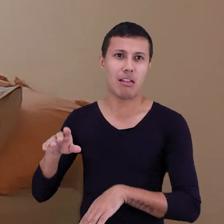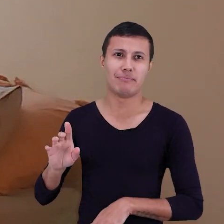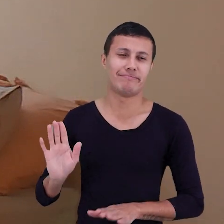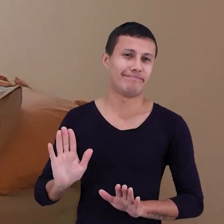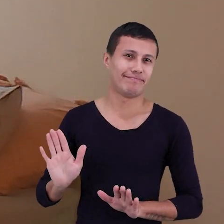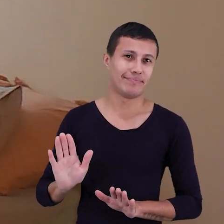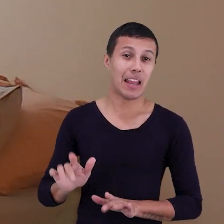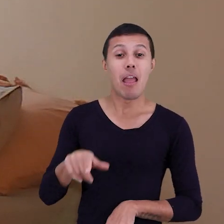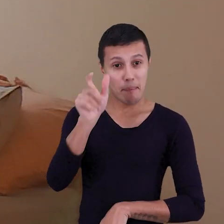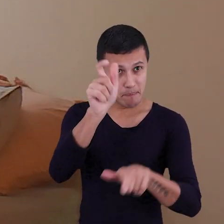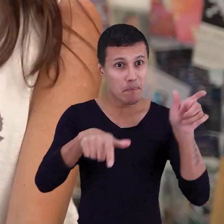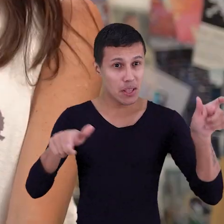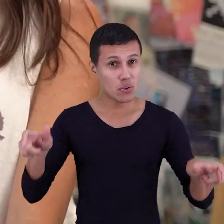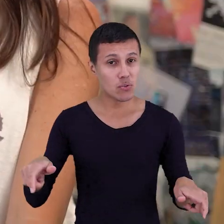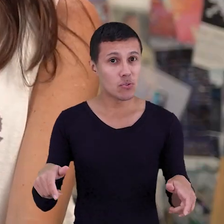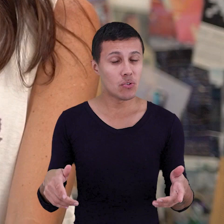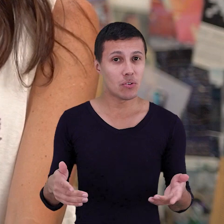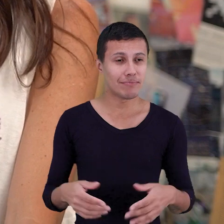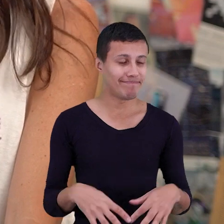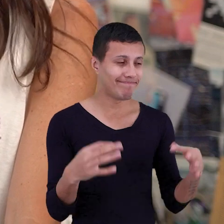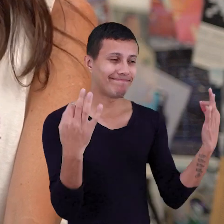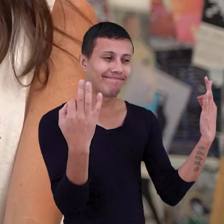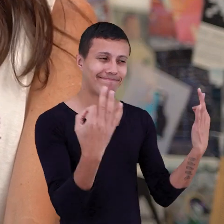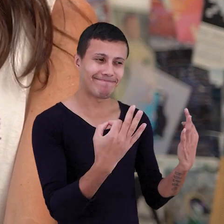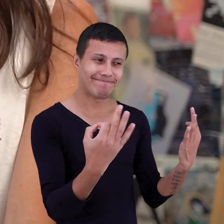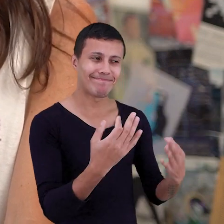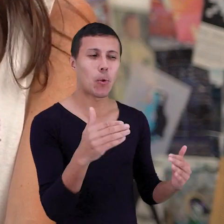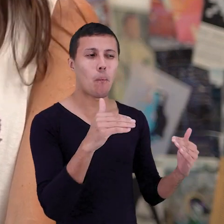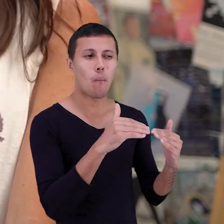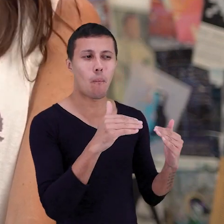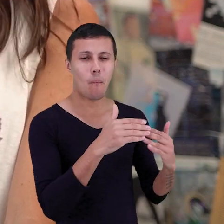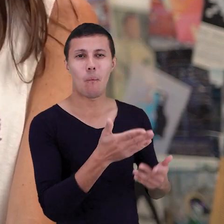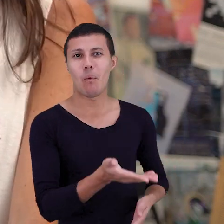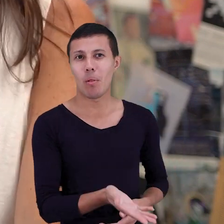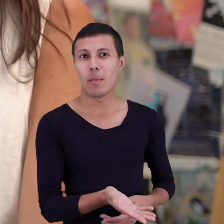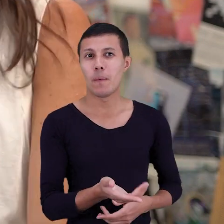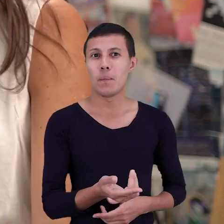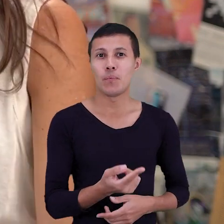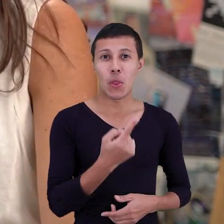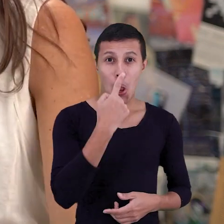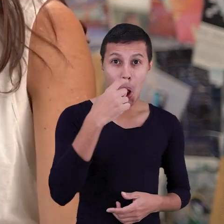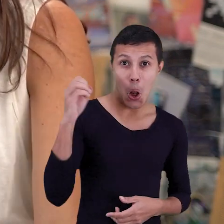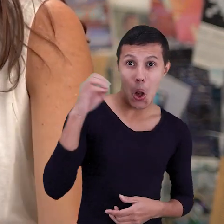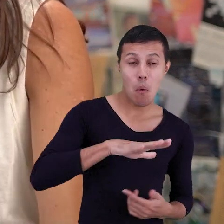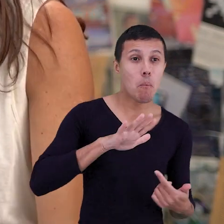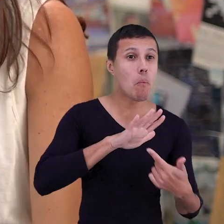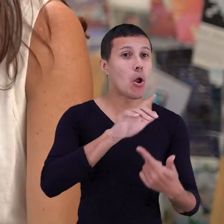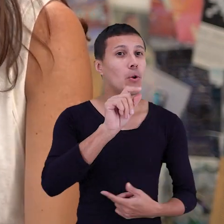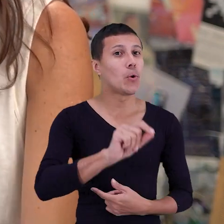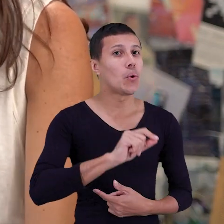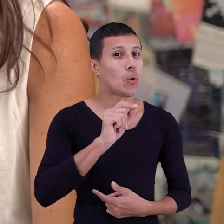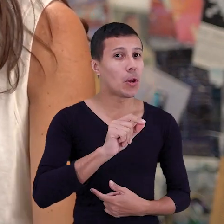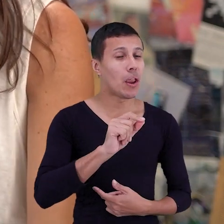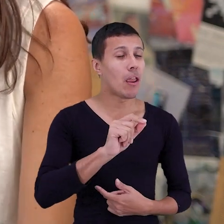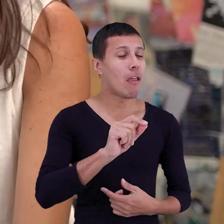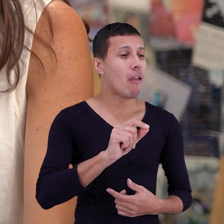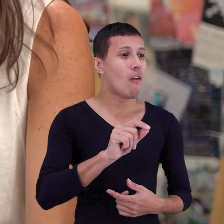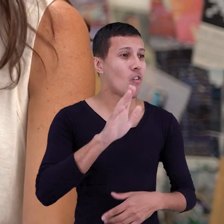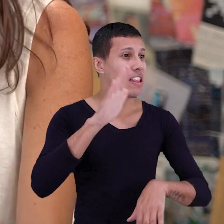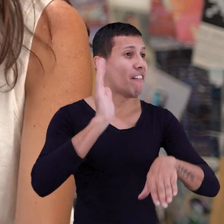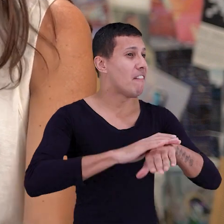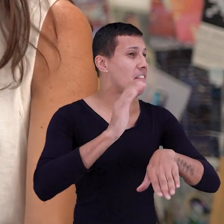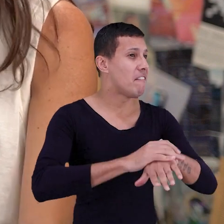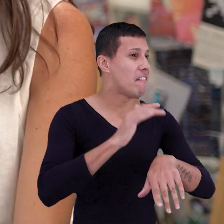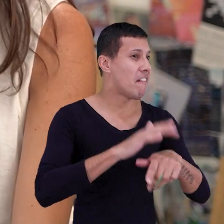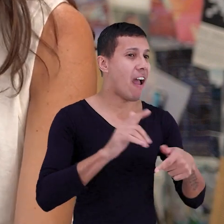É sobre pessoas. Totalmente. Exatamente. O lixo é o reflexo dos seus hábitos, né? E